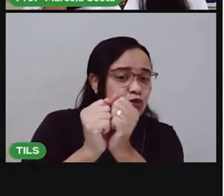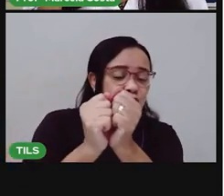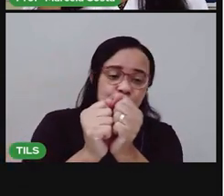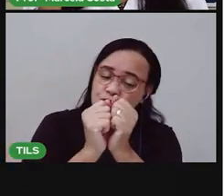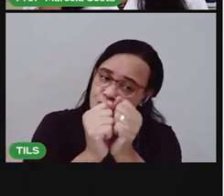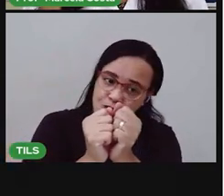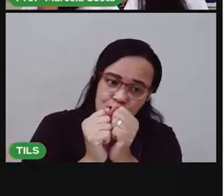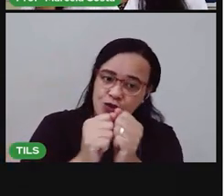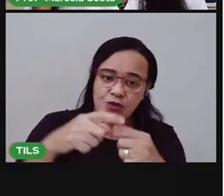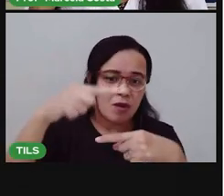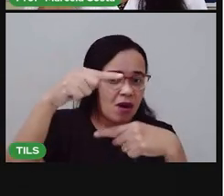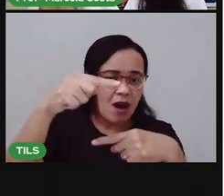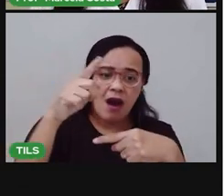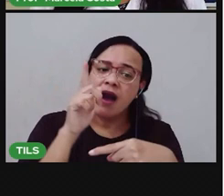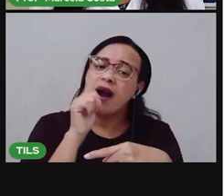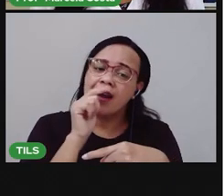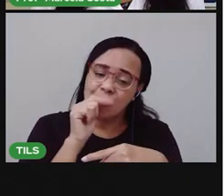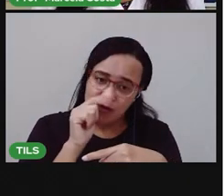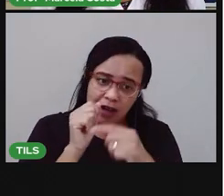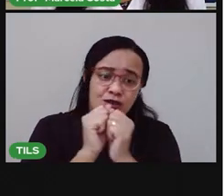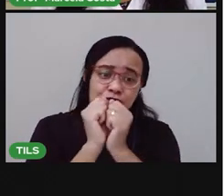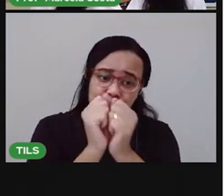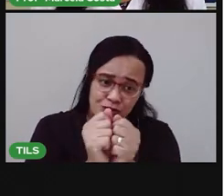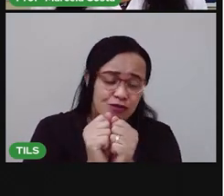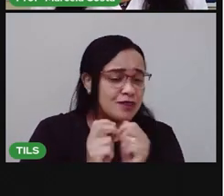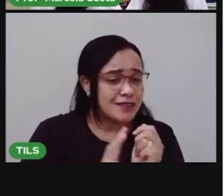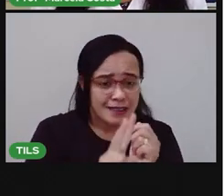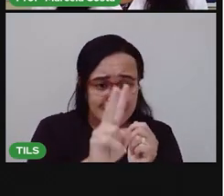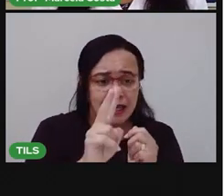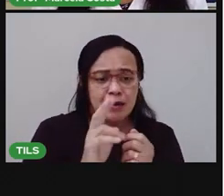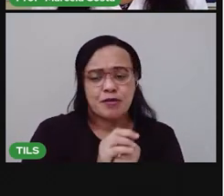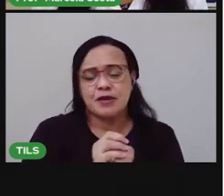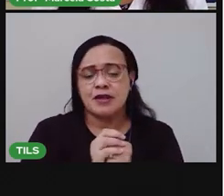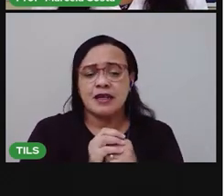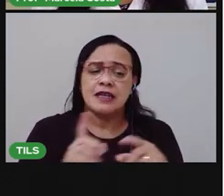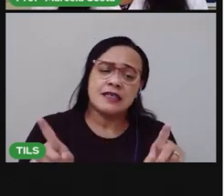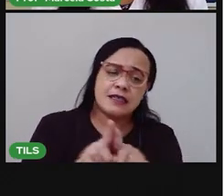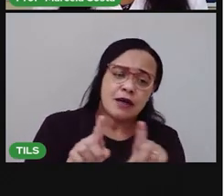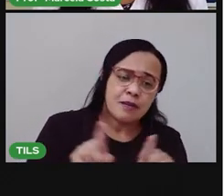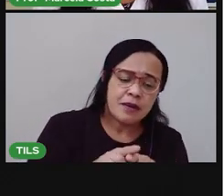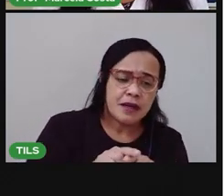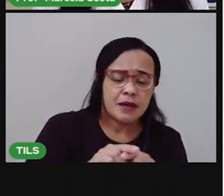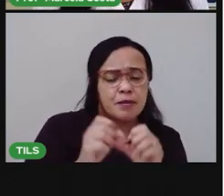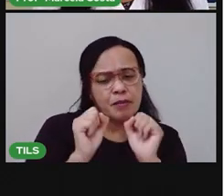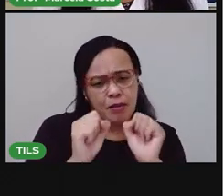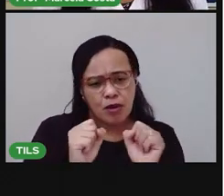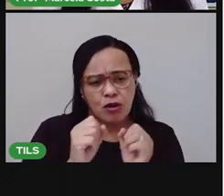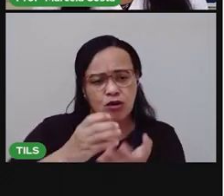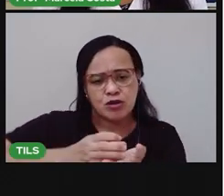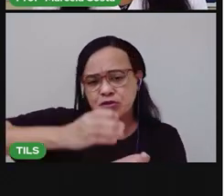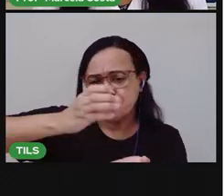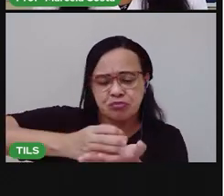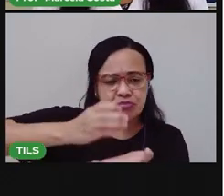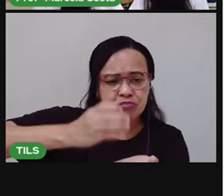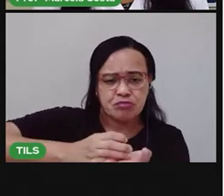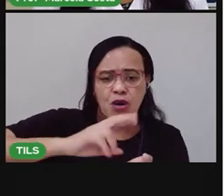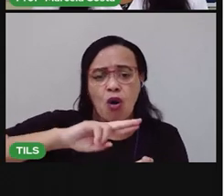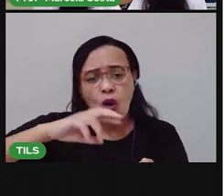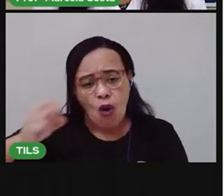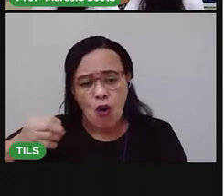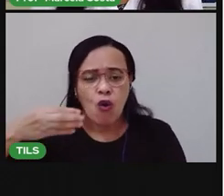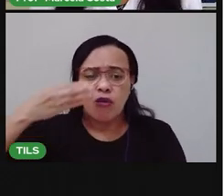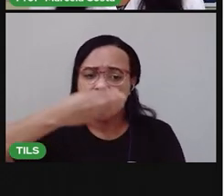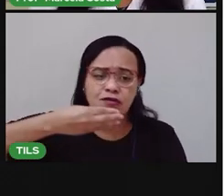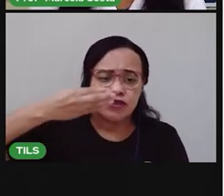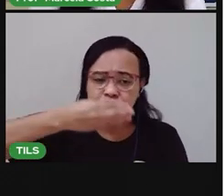você não tiver aí uma garrafinha, você pode pegar um vaso, né? Um vaso de refrigerante, de